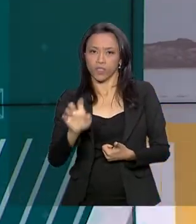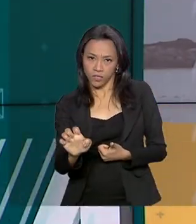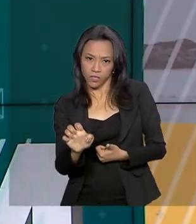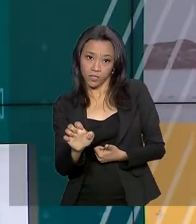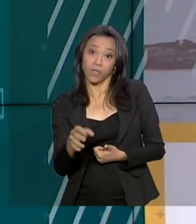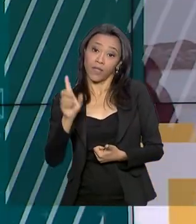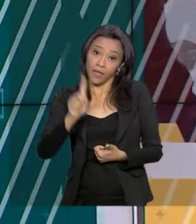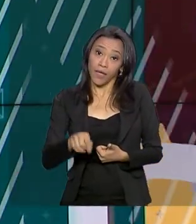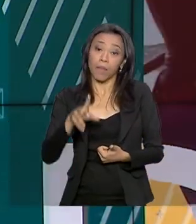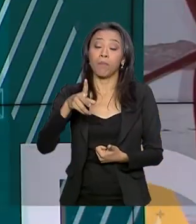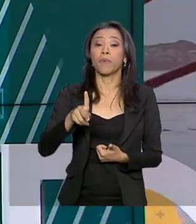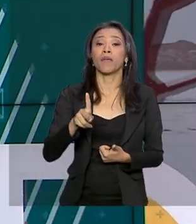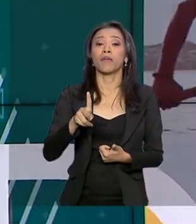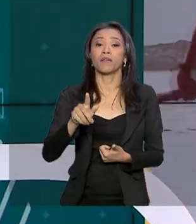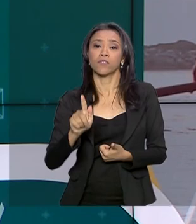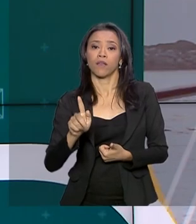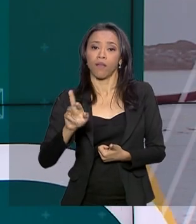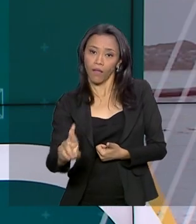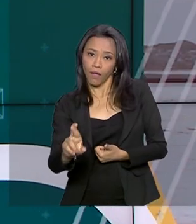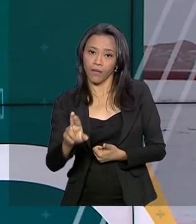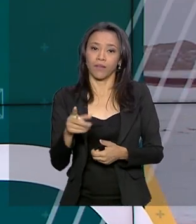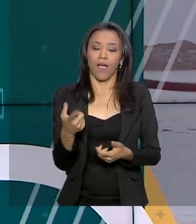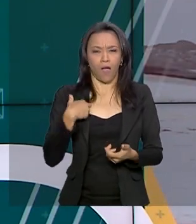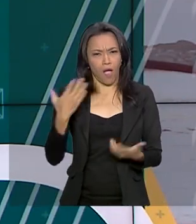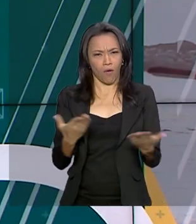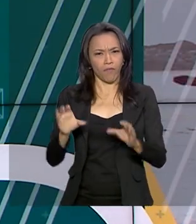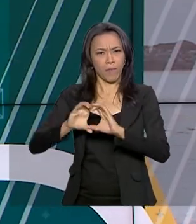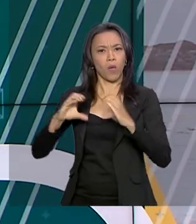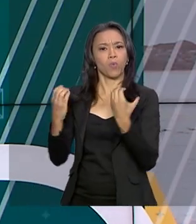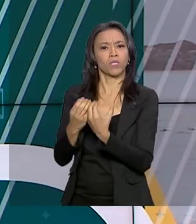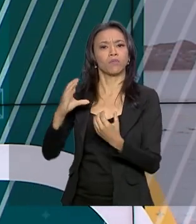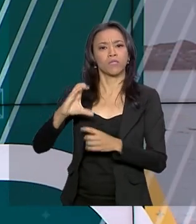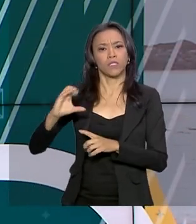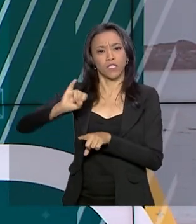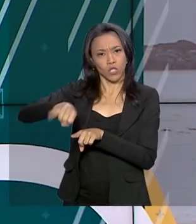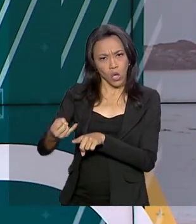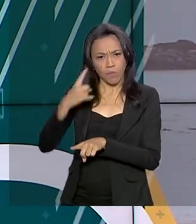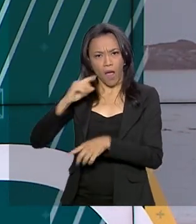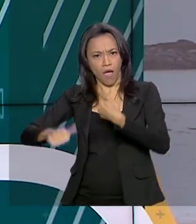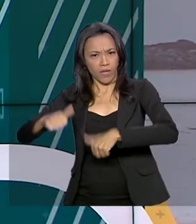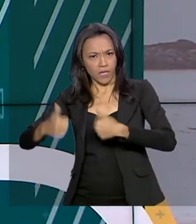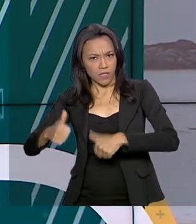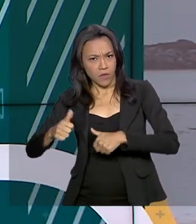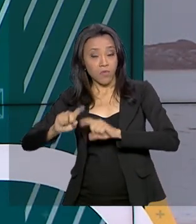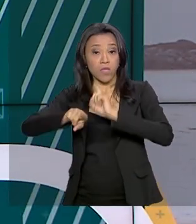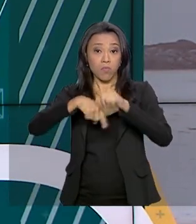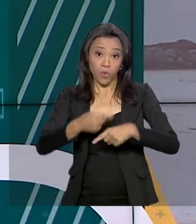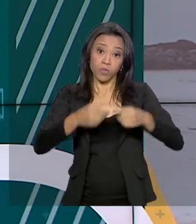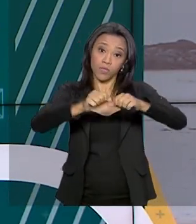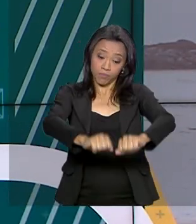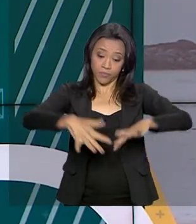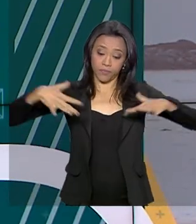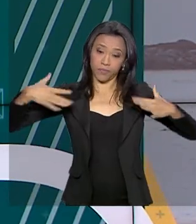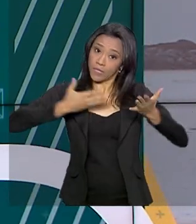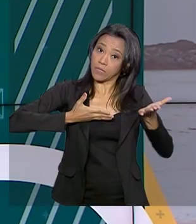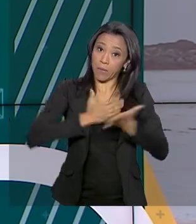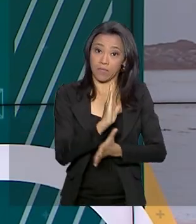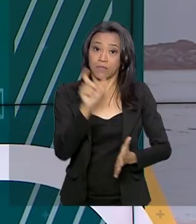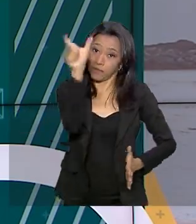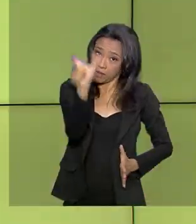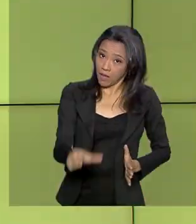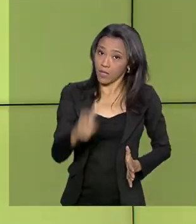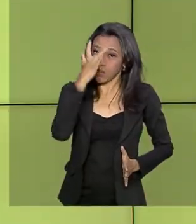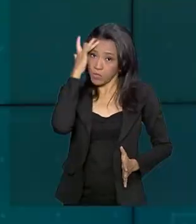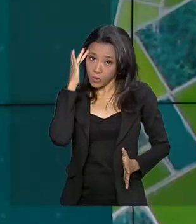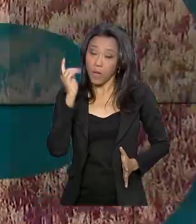O nome agora será submetido à Comissão de Constituição e Justiça do Senado. Depois tem que ser aprovado pelo plenário da Casa. O presidente falou sobre os